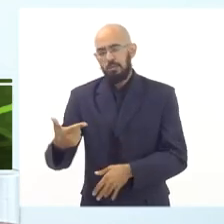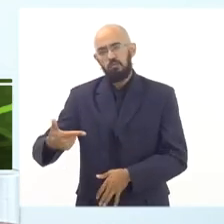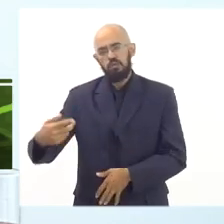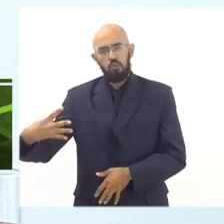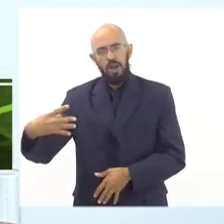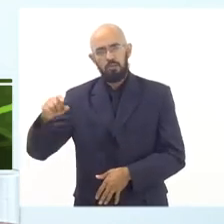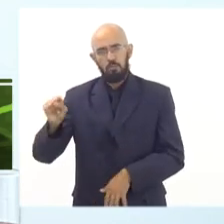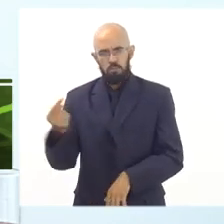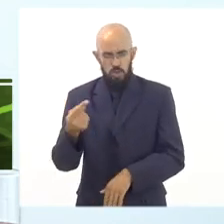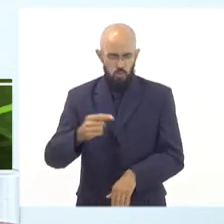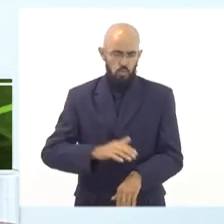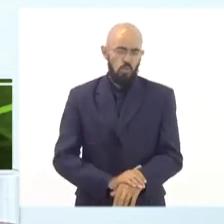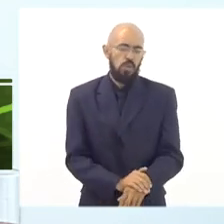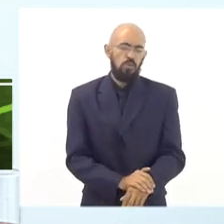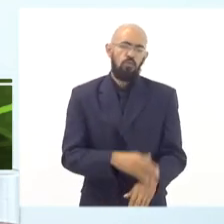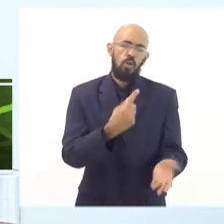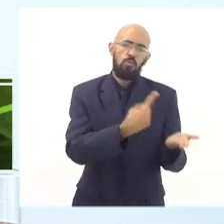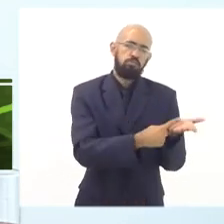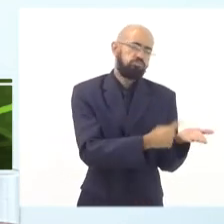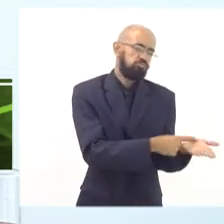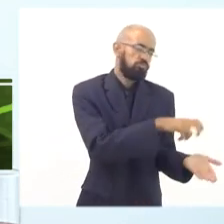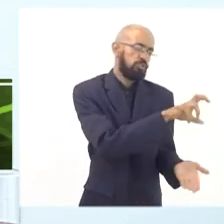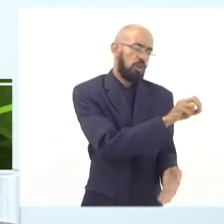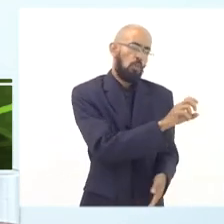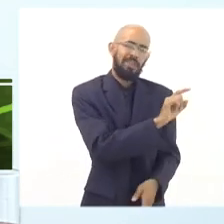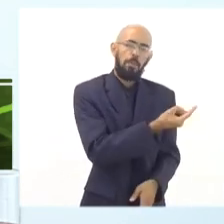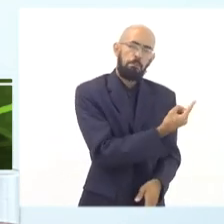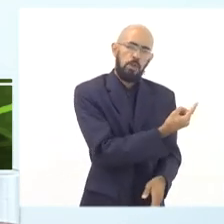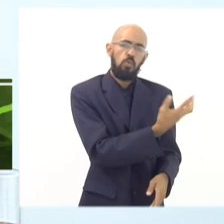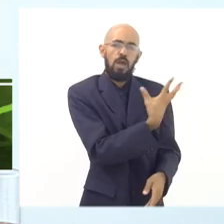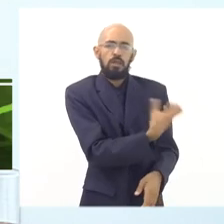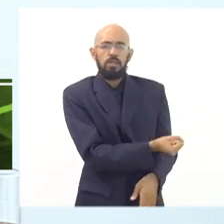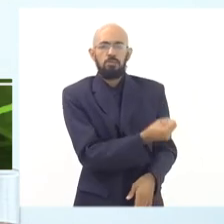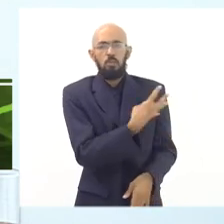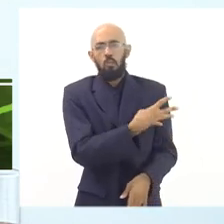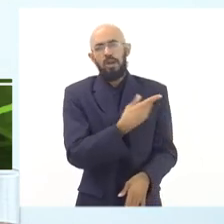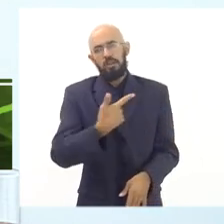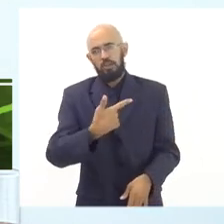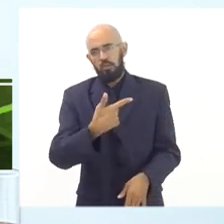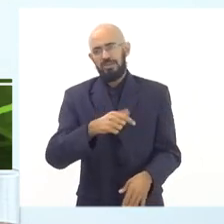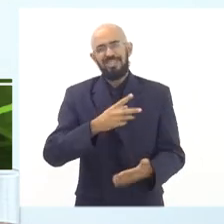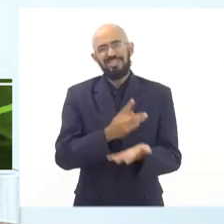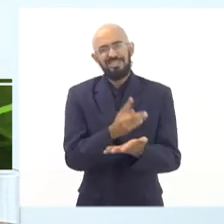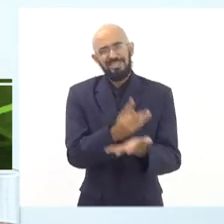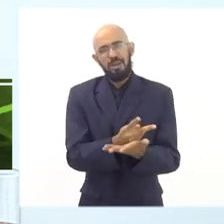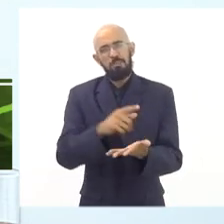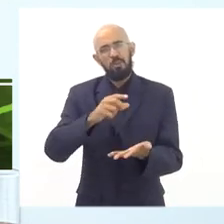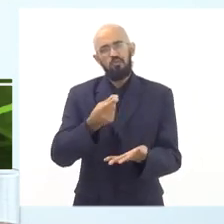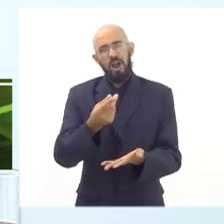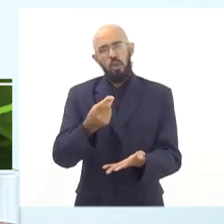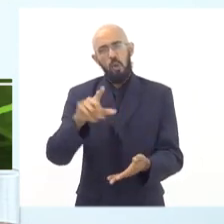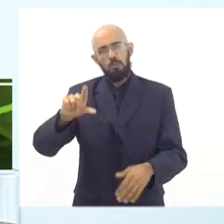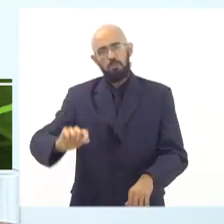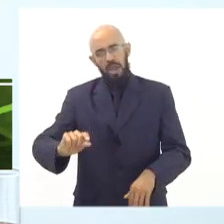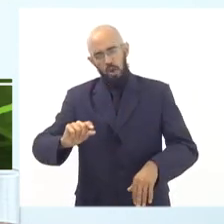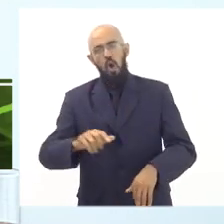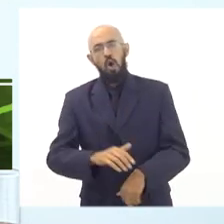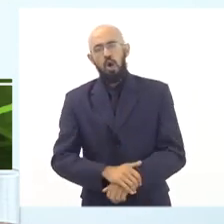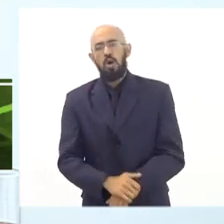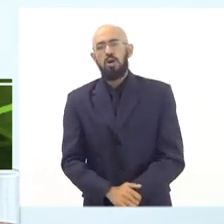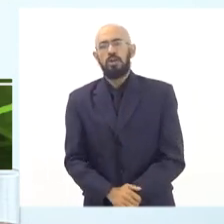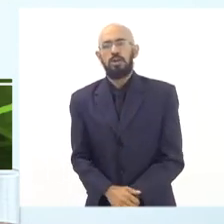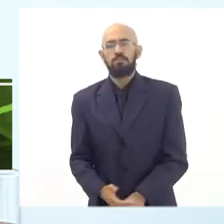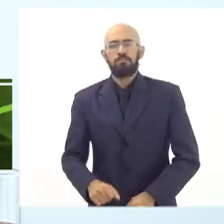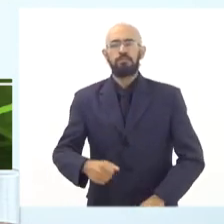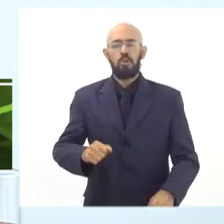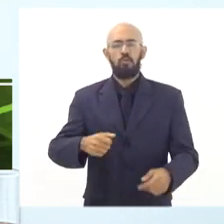se fosse receber 50 mil e a escola estivesse recebendo 42. É sempre uma defasagem entre o valor projetado e o